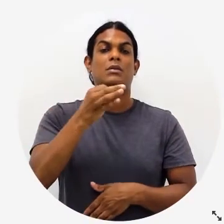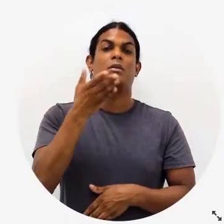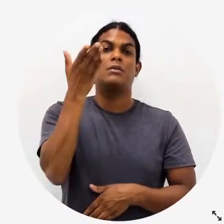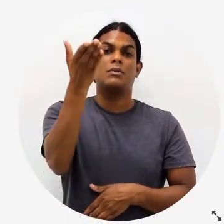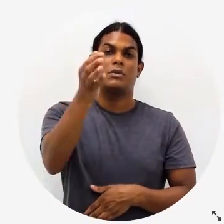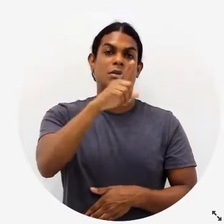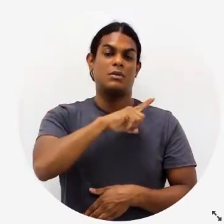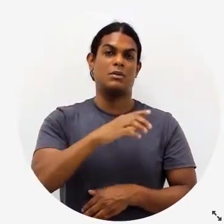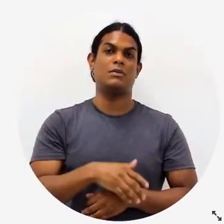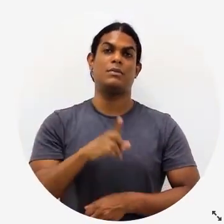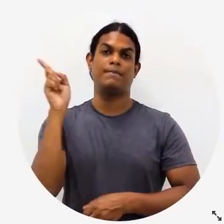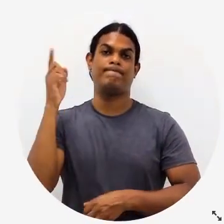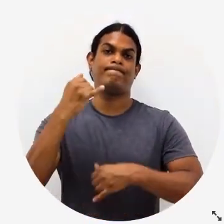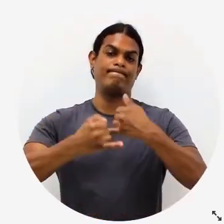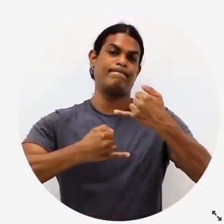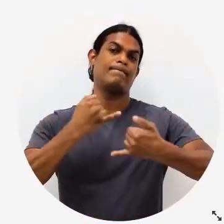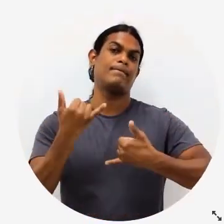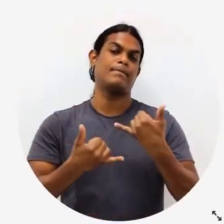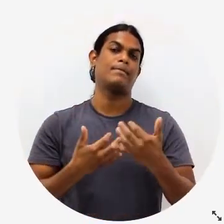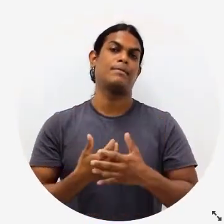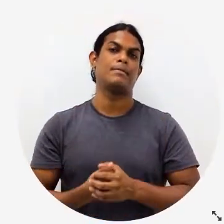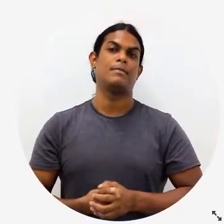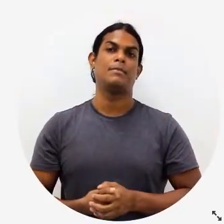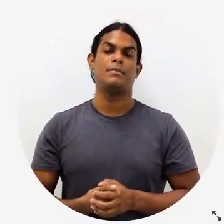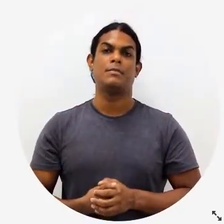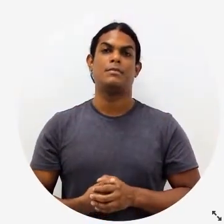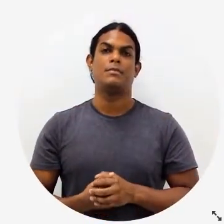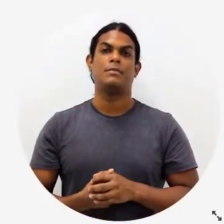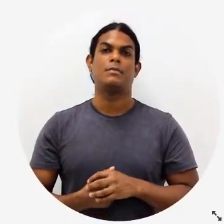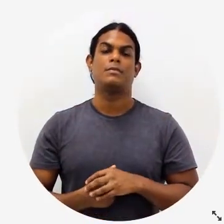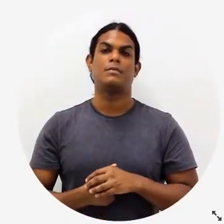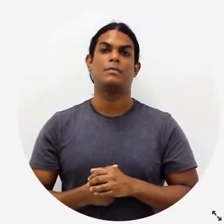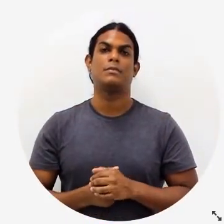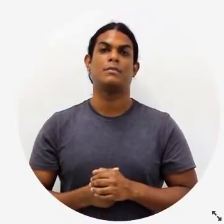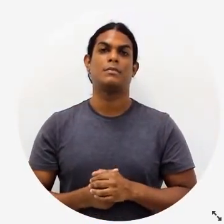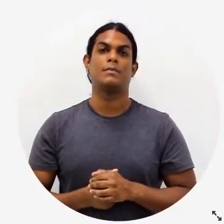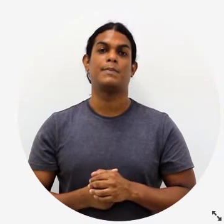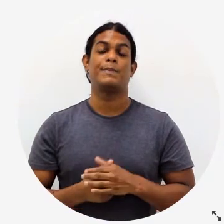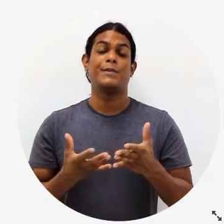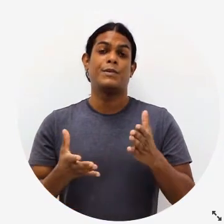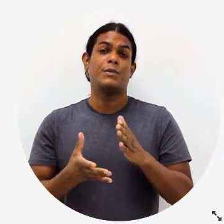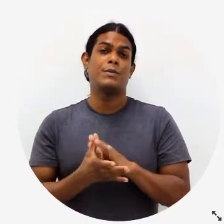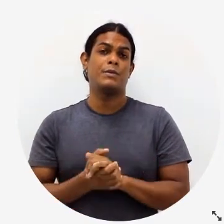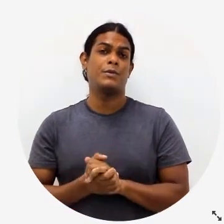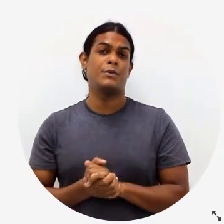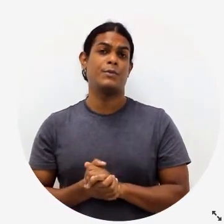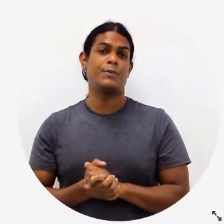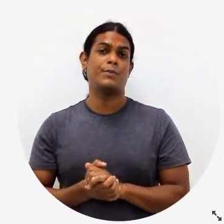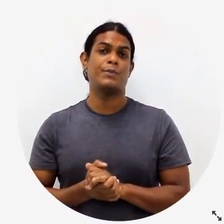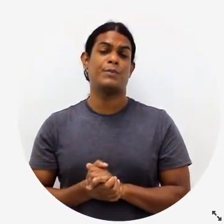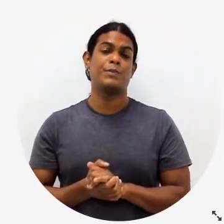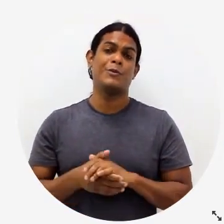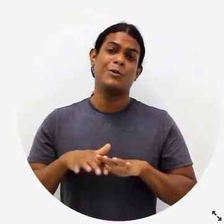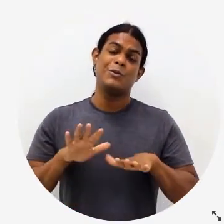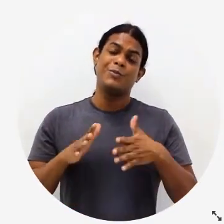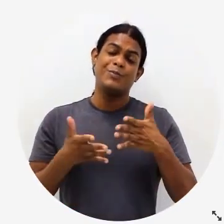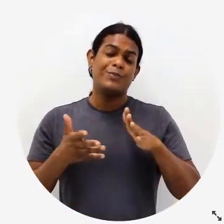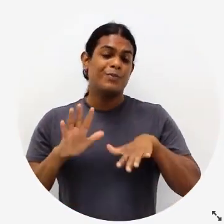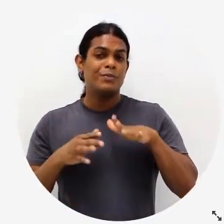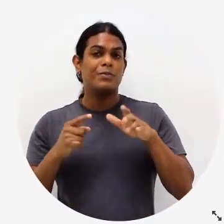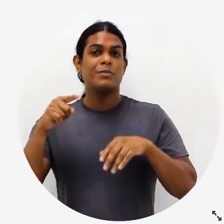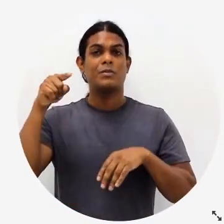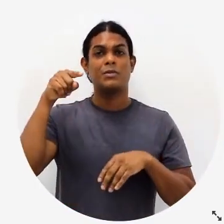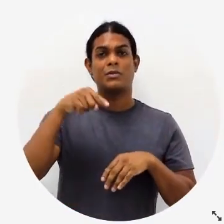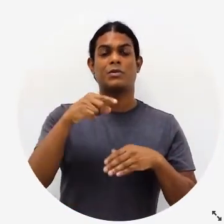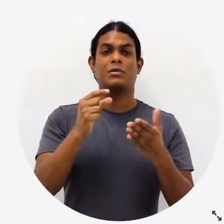Então no final, ele vai aparecer um score para mim. E aparece um gráfico de meus erros e acertos. E aí eu consigo saber mais ou menos como